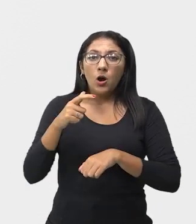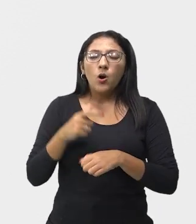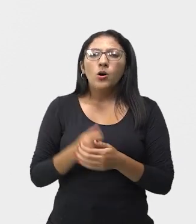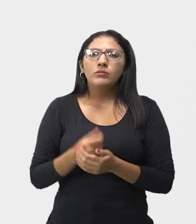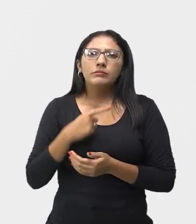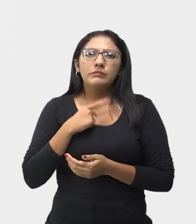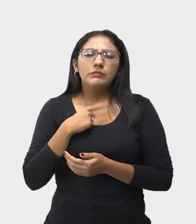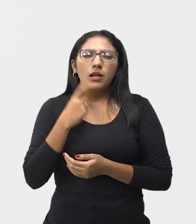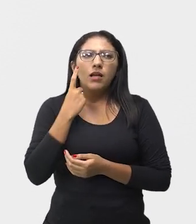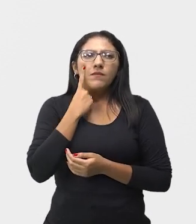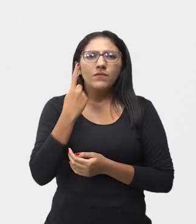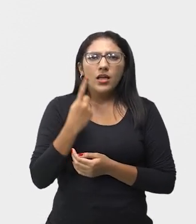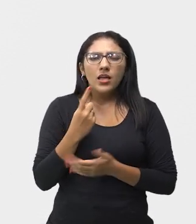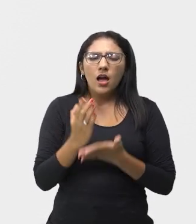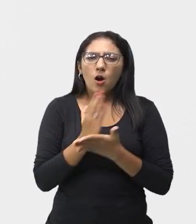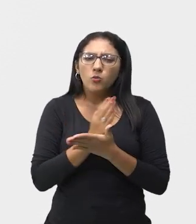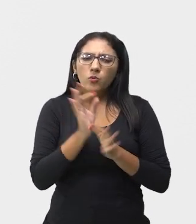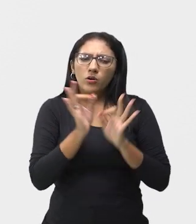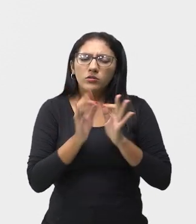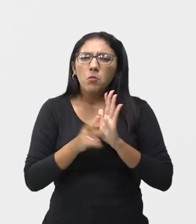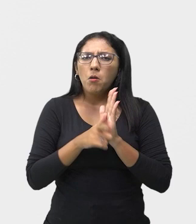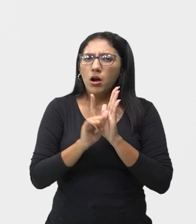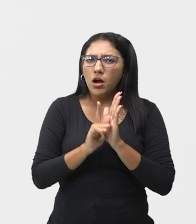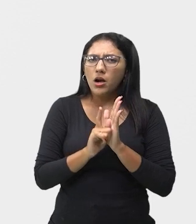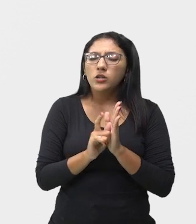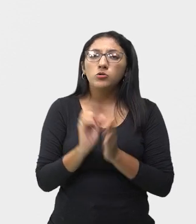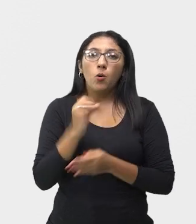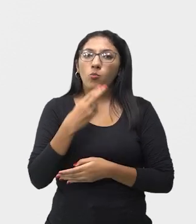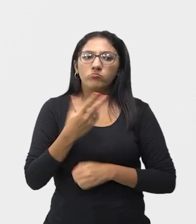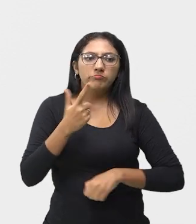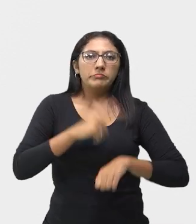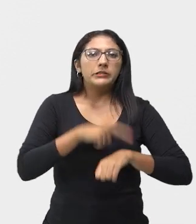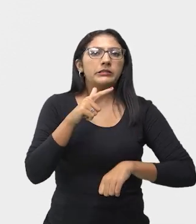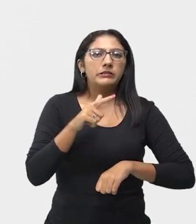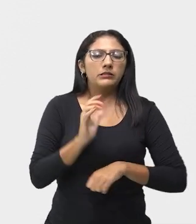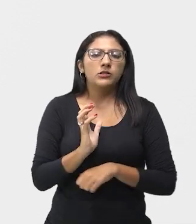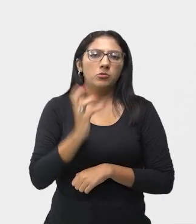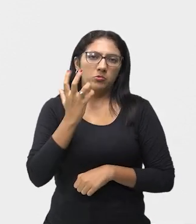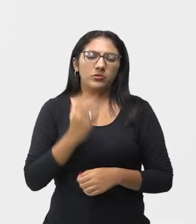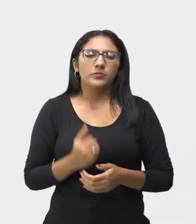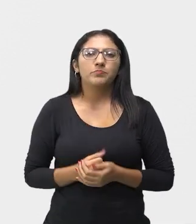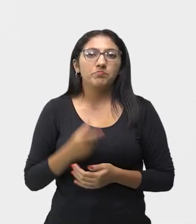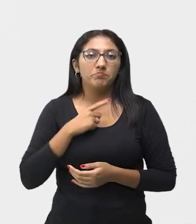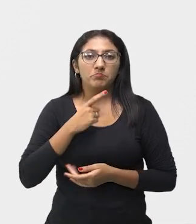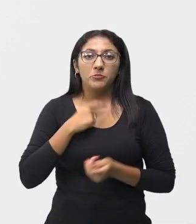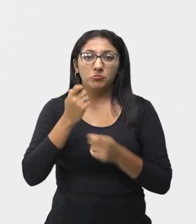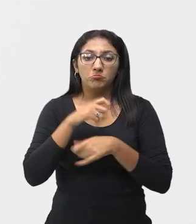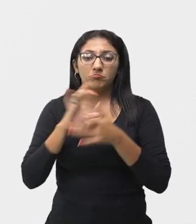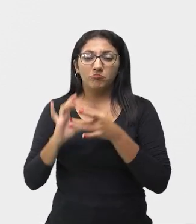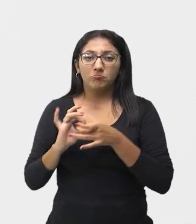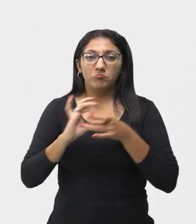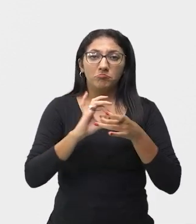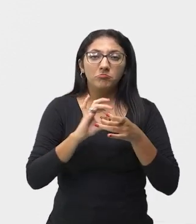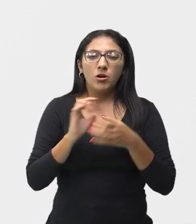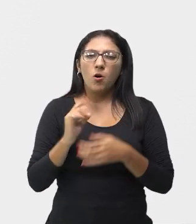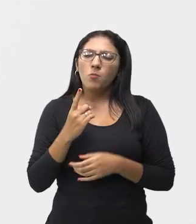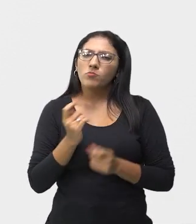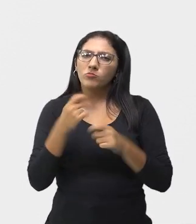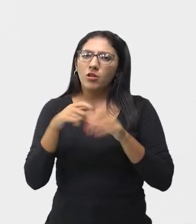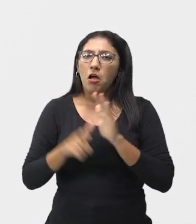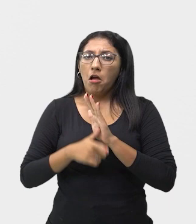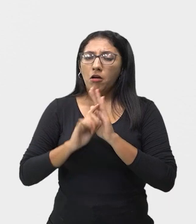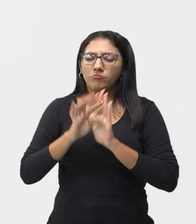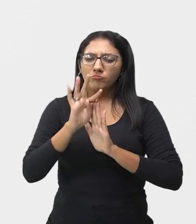pouco ou nenhum planejamento. As improvisações podem reforçar o trabalho de um roteiro.